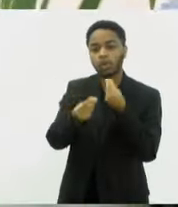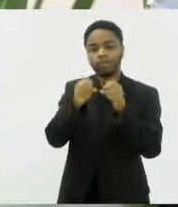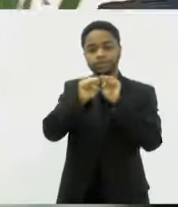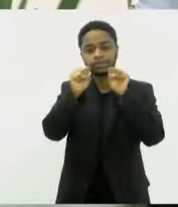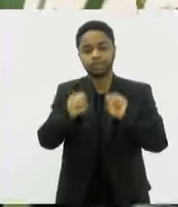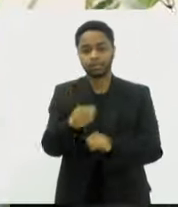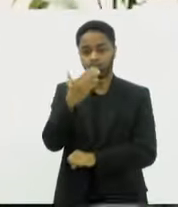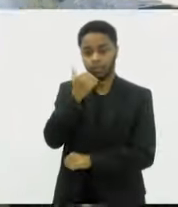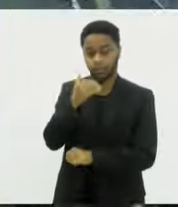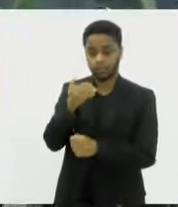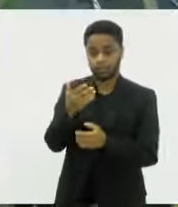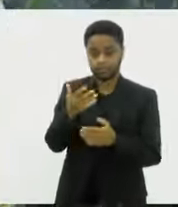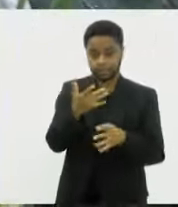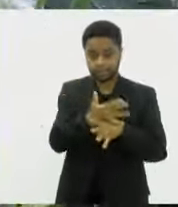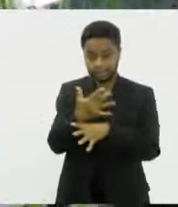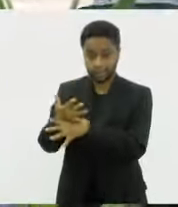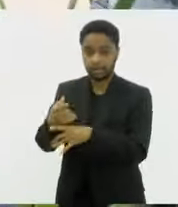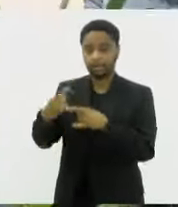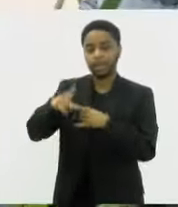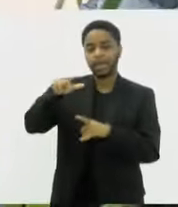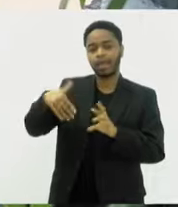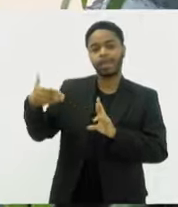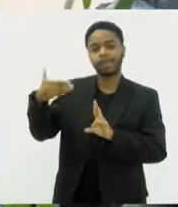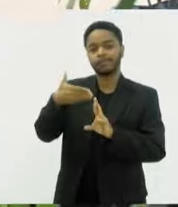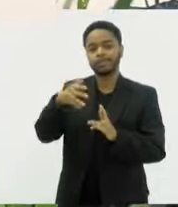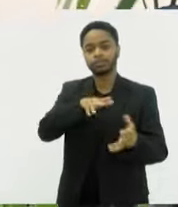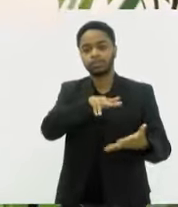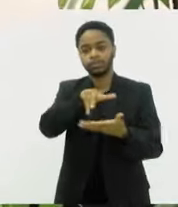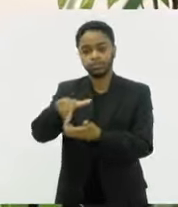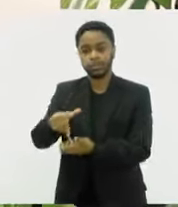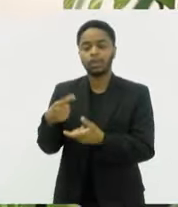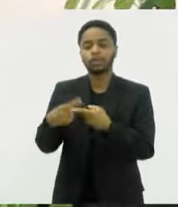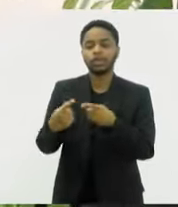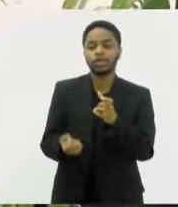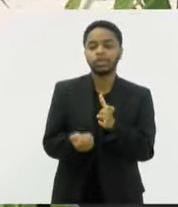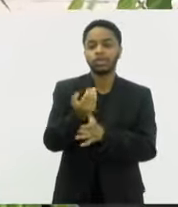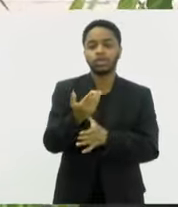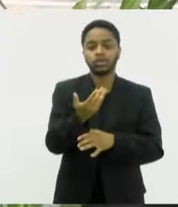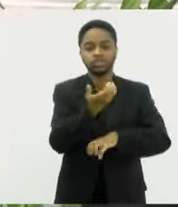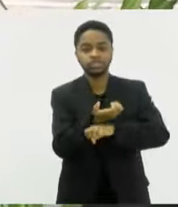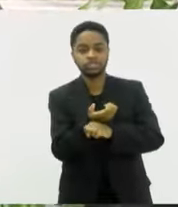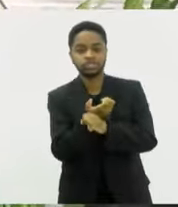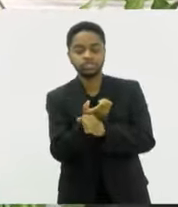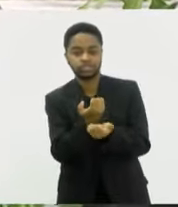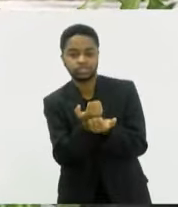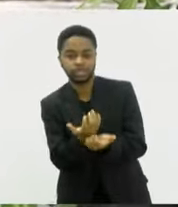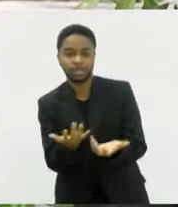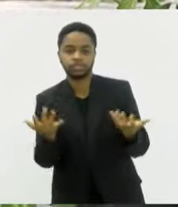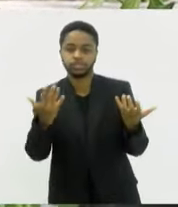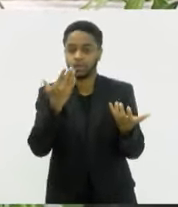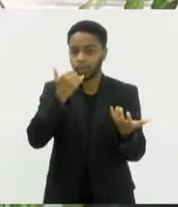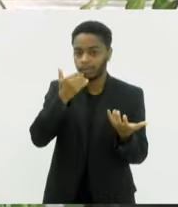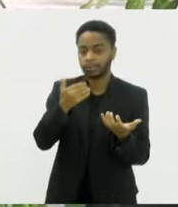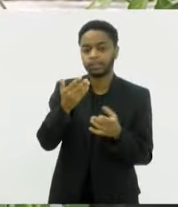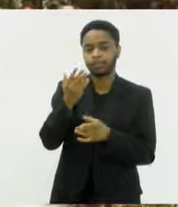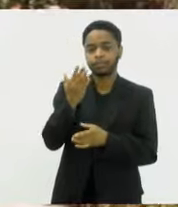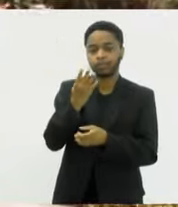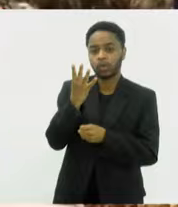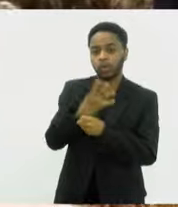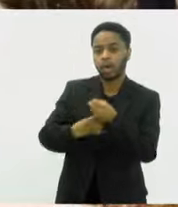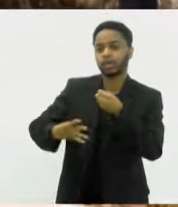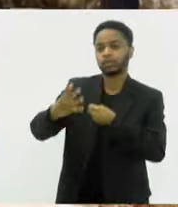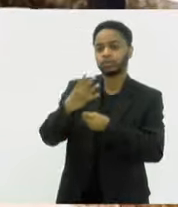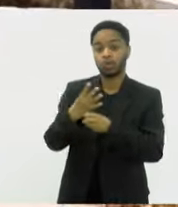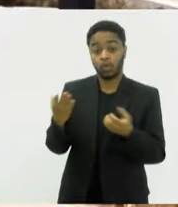O município se tornou referência internacional Ao implementar um jardim comestível no bairro da Arassatiba há quatro anos Hoje em